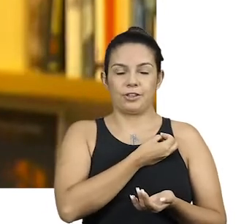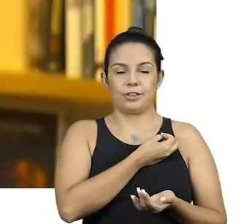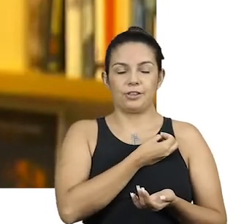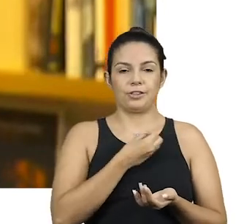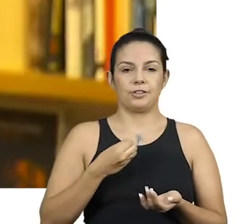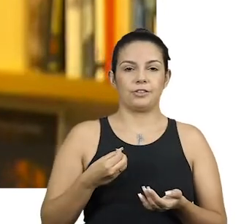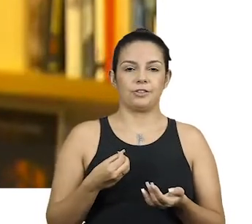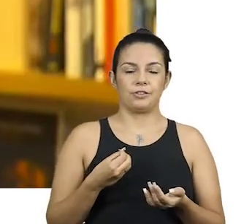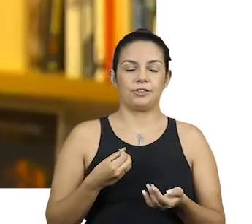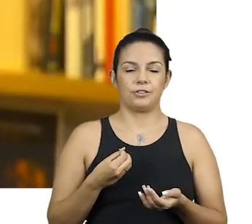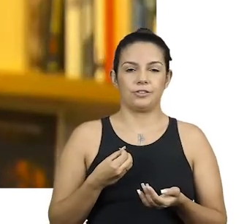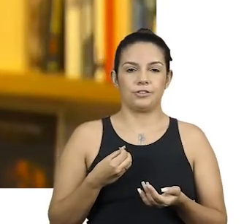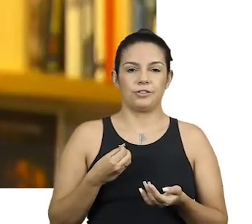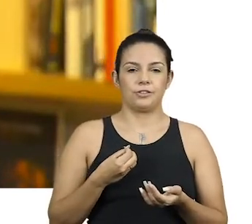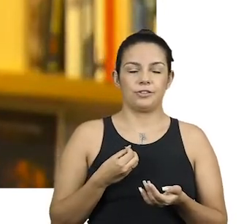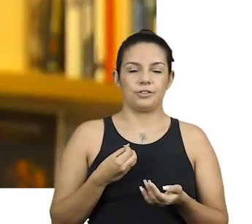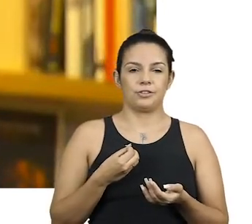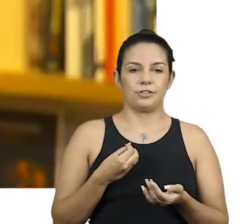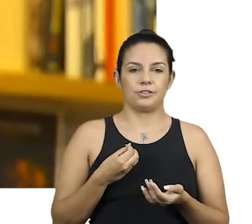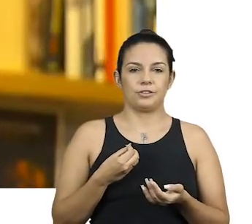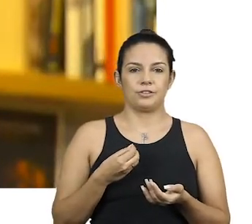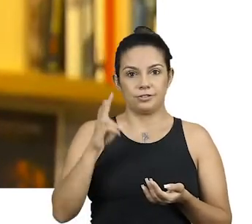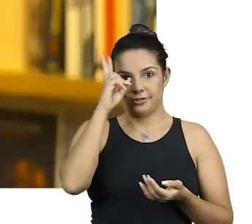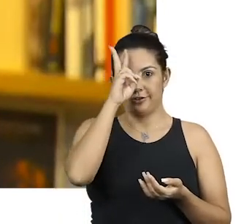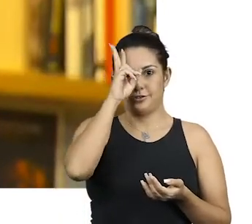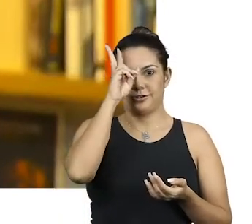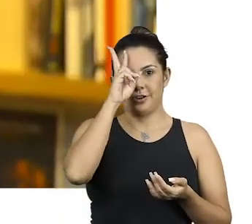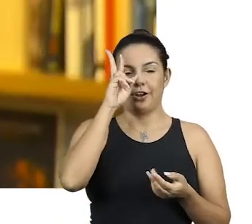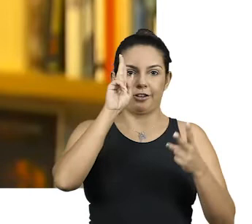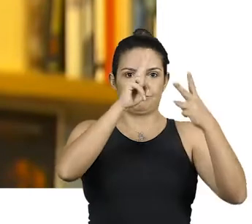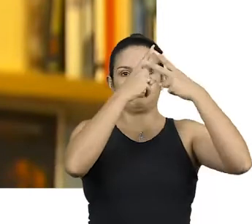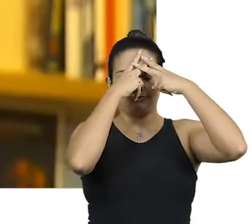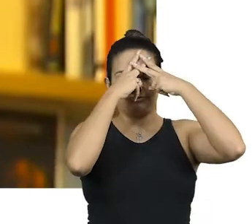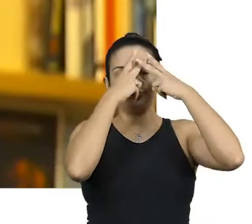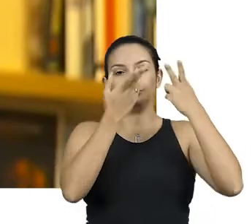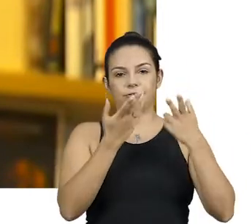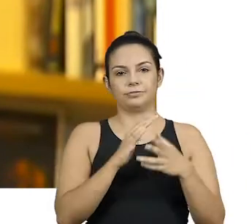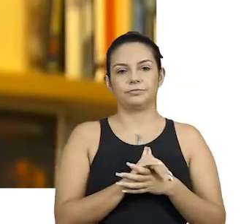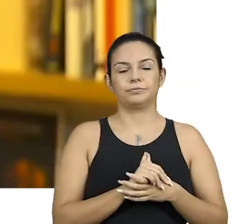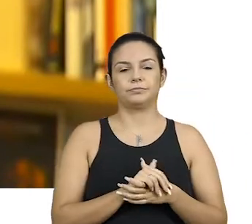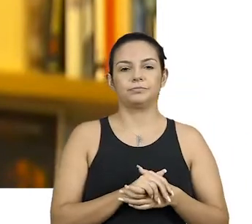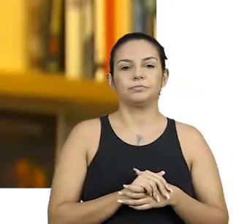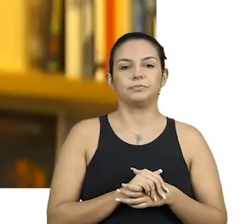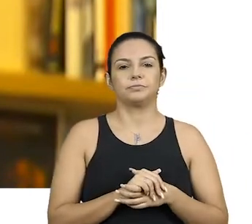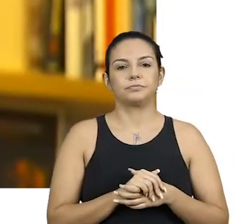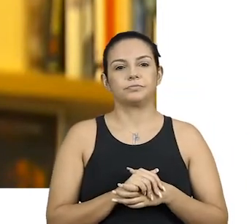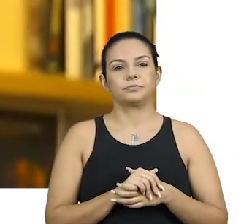vivi momentos históricos, não tenho outra maneira de chamá-lo.